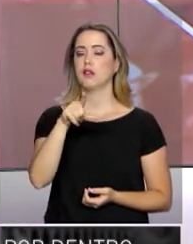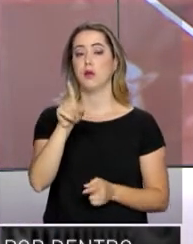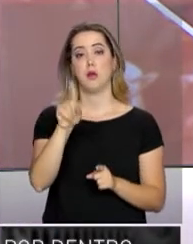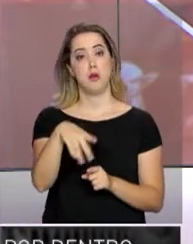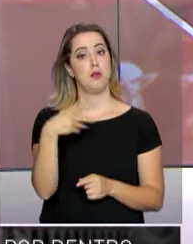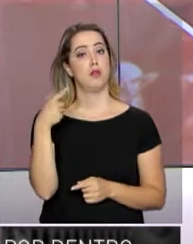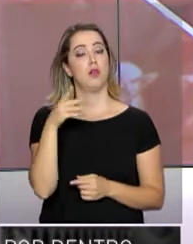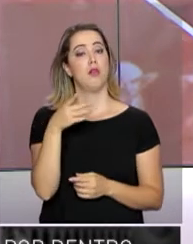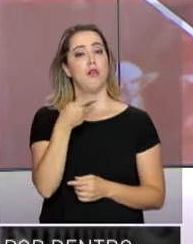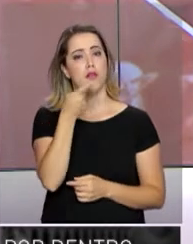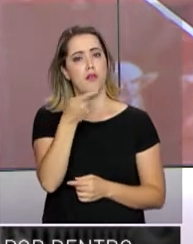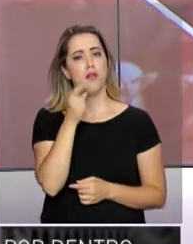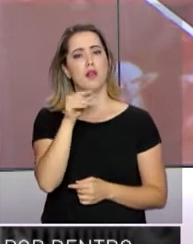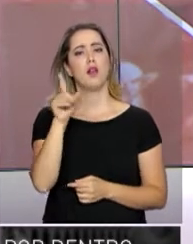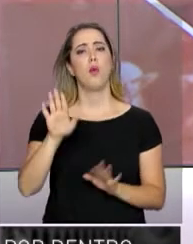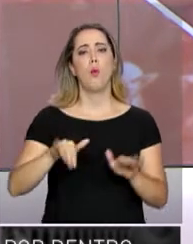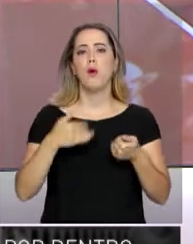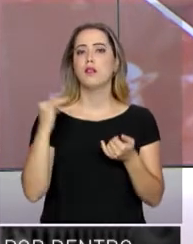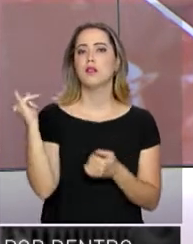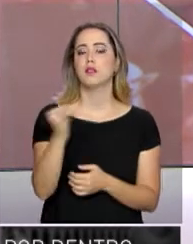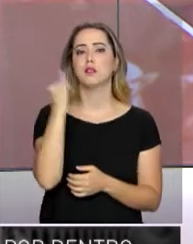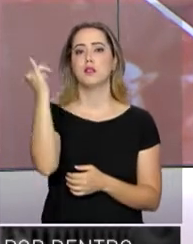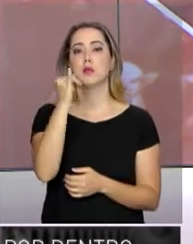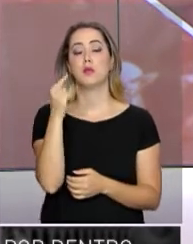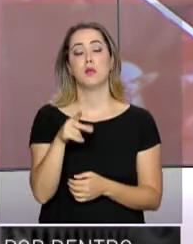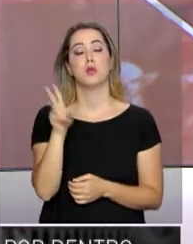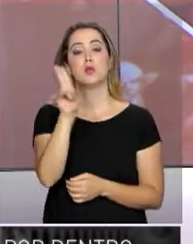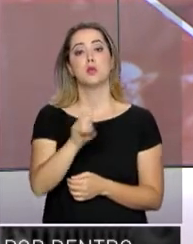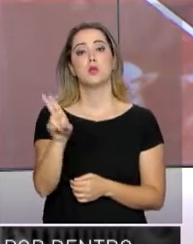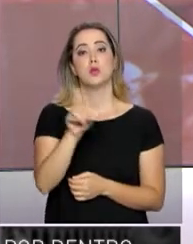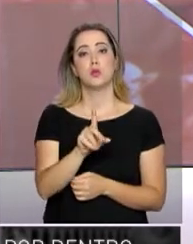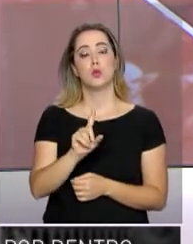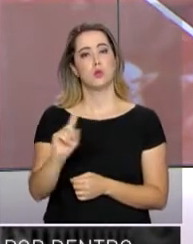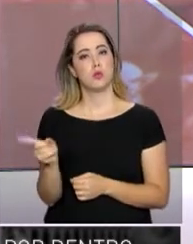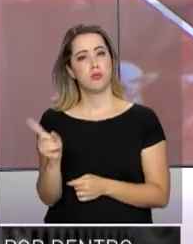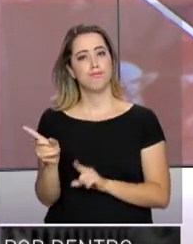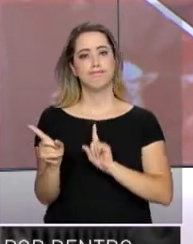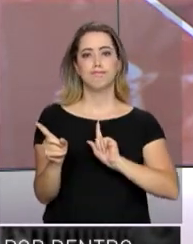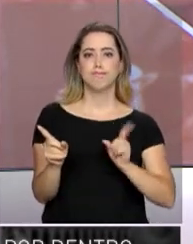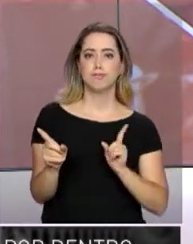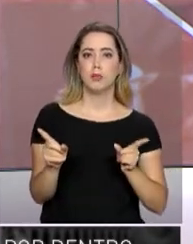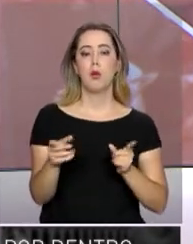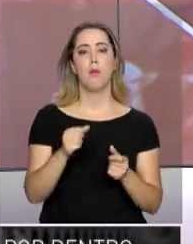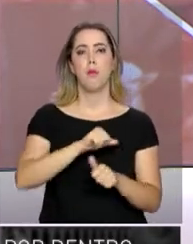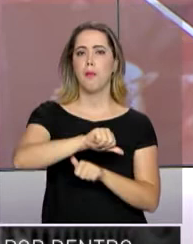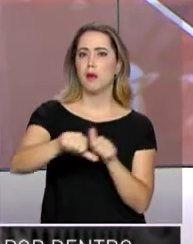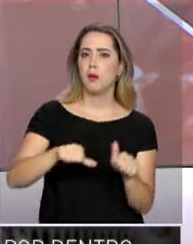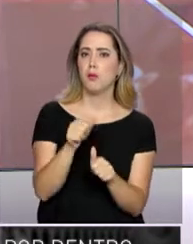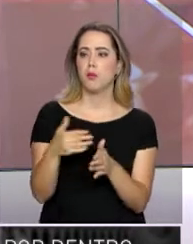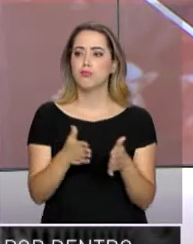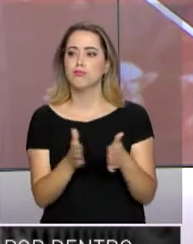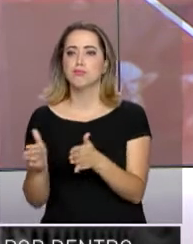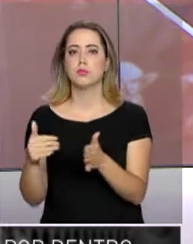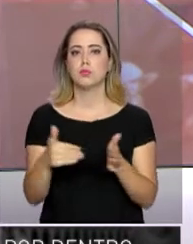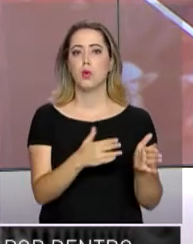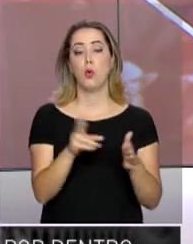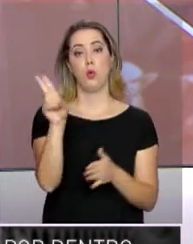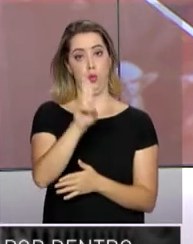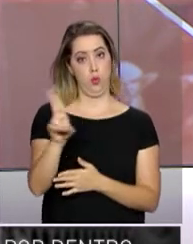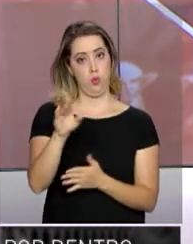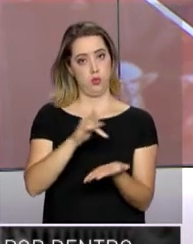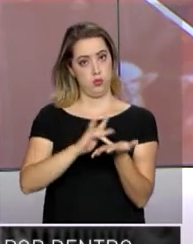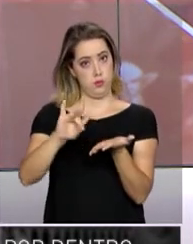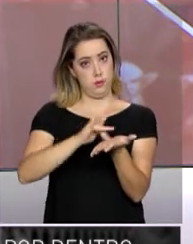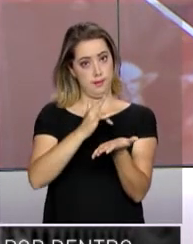Elmer Vicenzi, comenta sobre a importância do uso da seta para mudar de direção e sobre o uso de celular no trânsito,